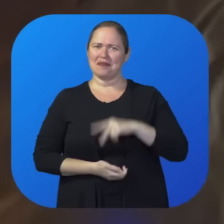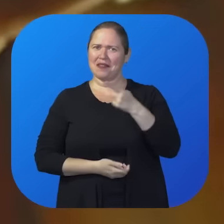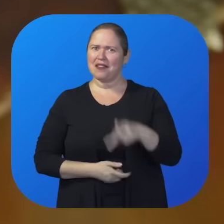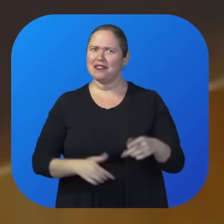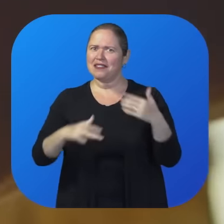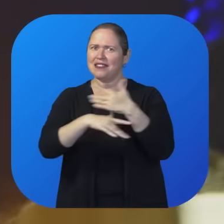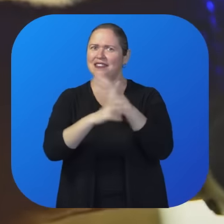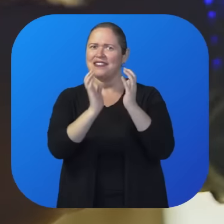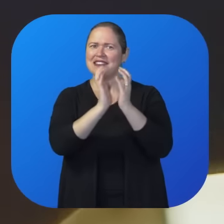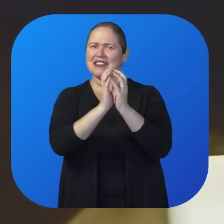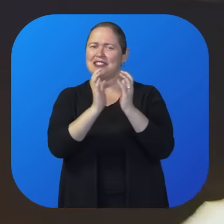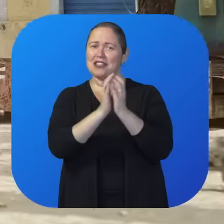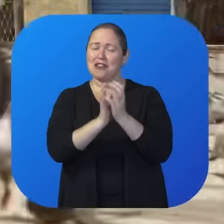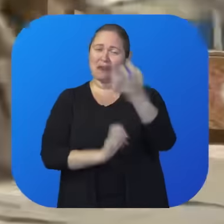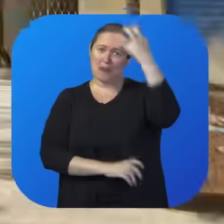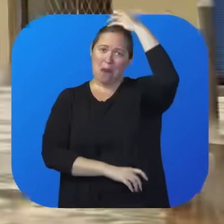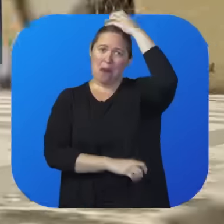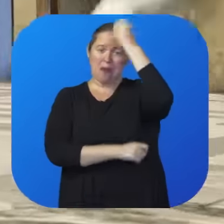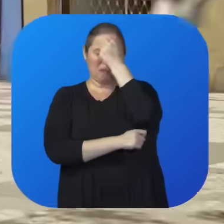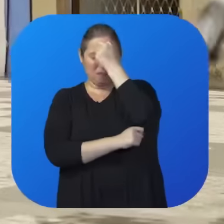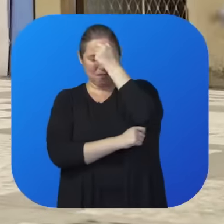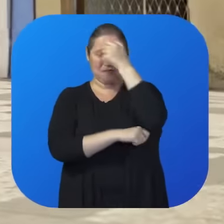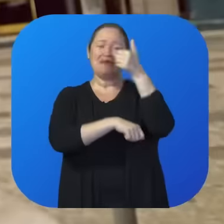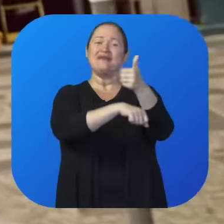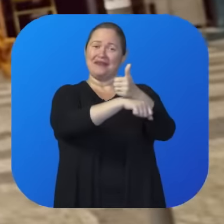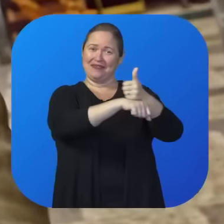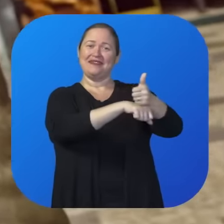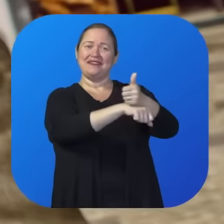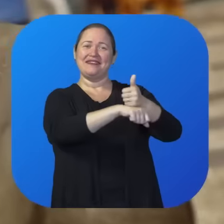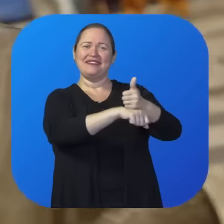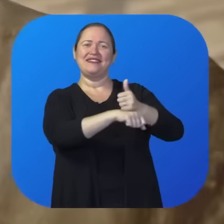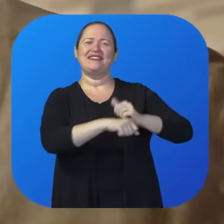No Recife, até o rei faz gerar.